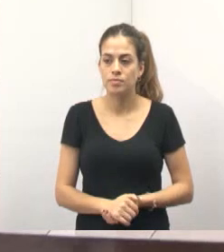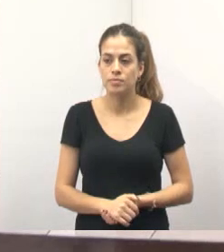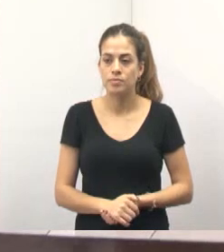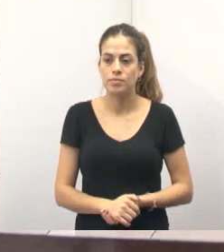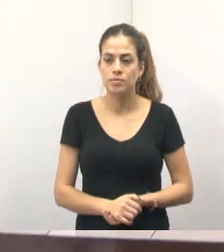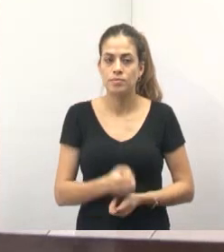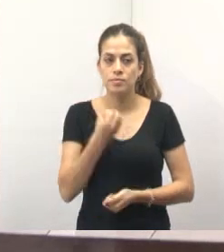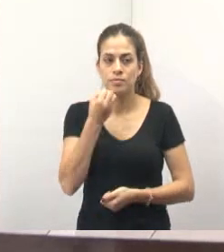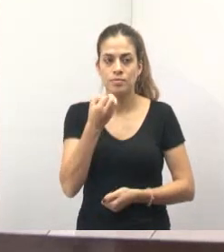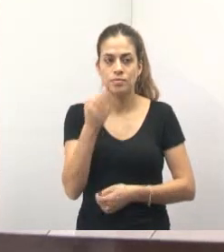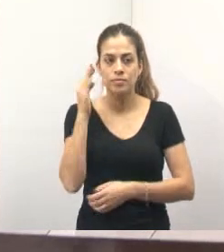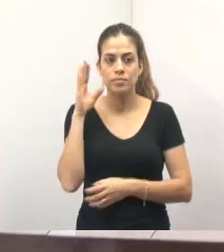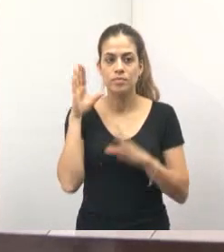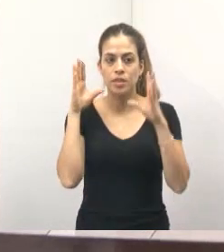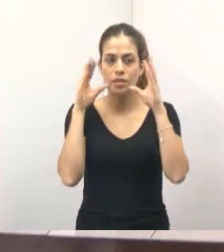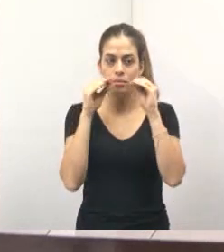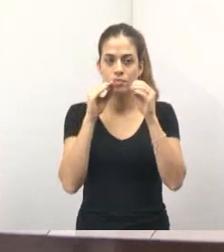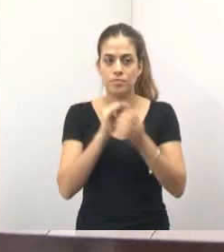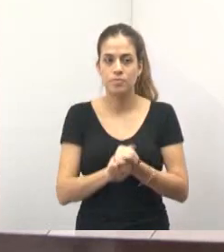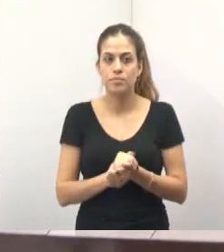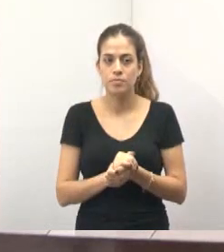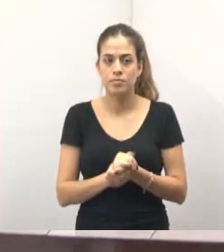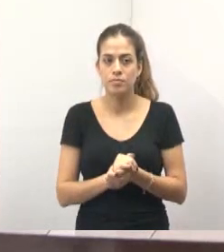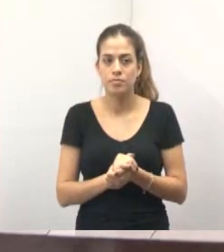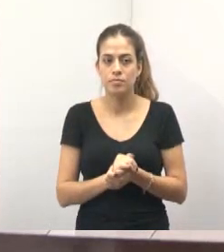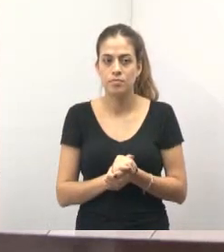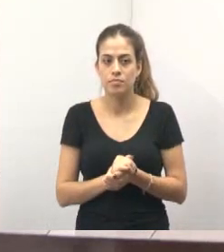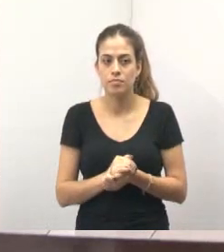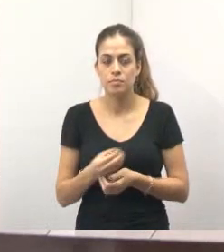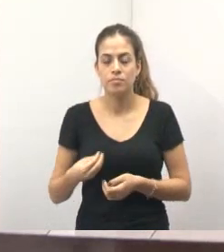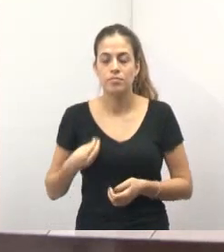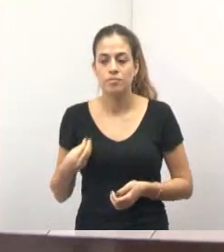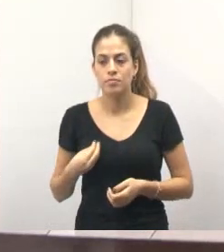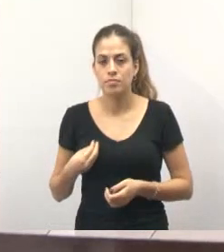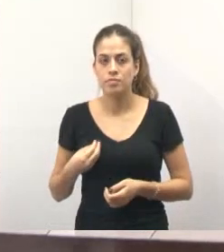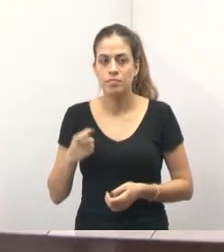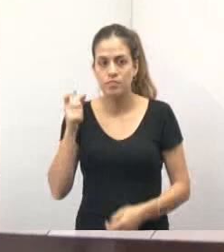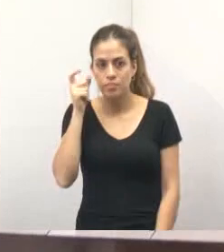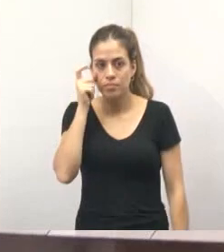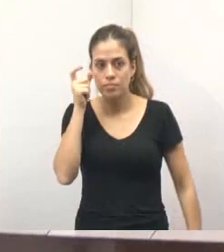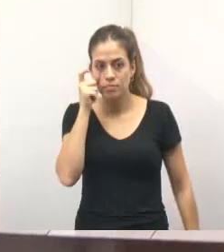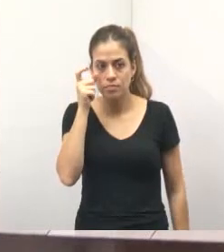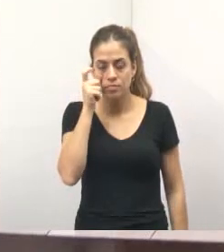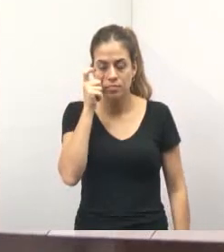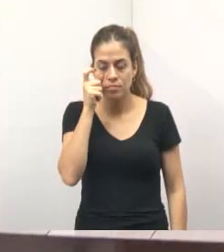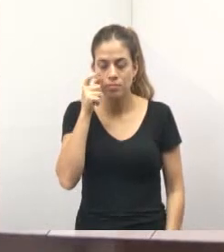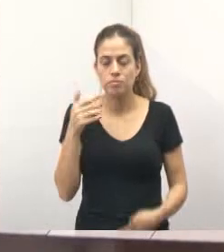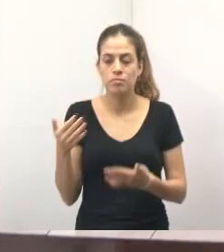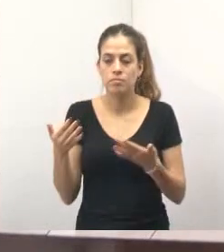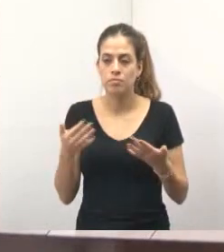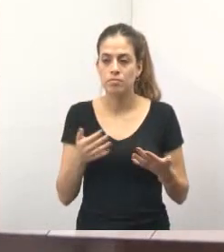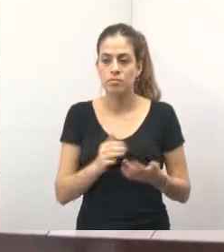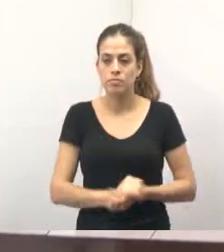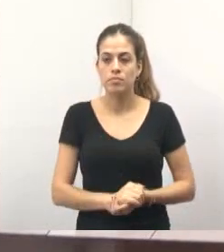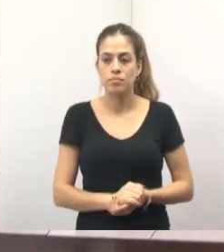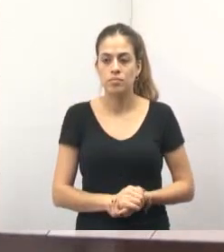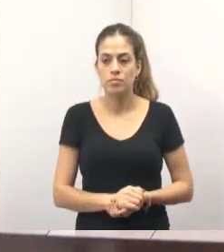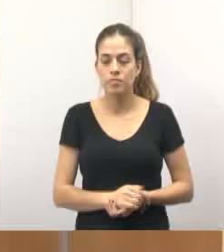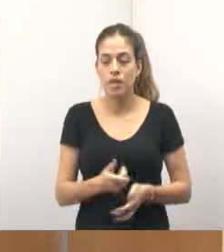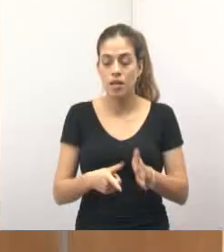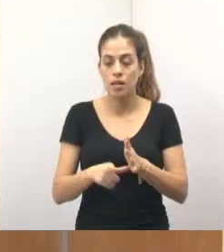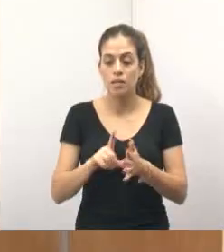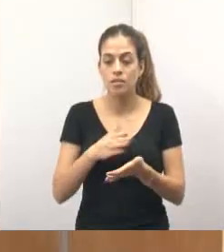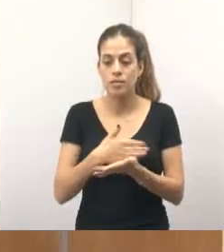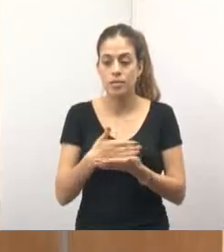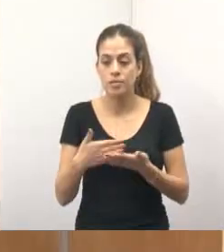Boa noite a todos presentes aqui, a você que nos assiste pela TV Câmara. Antes da gente iniciar os nossos